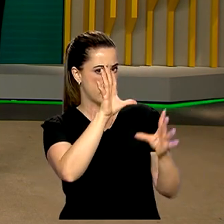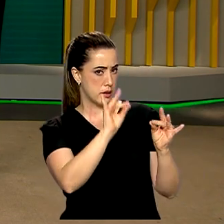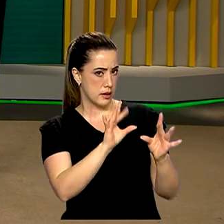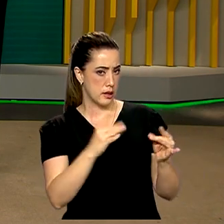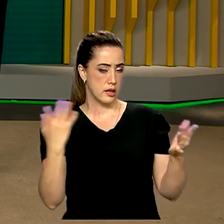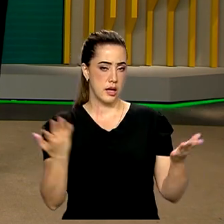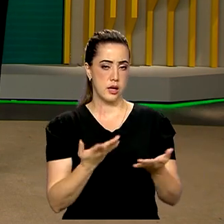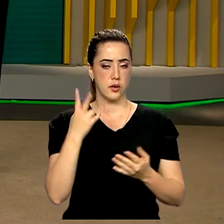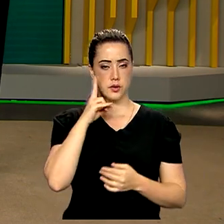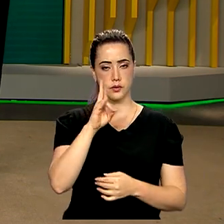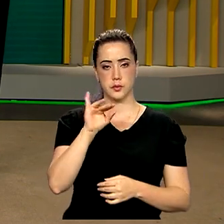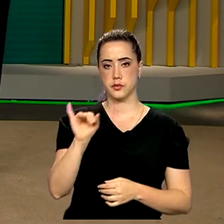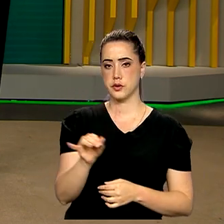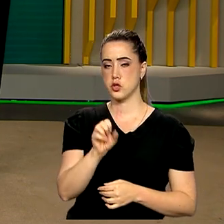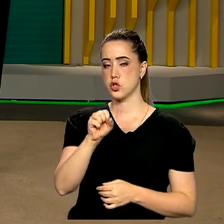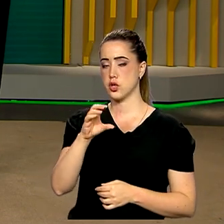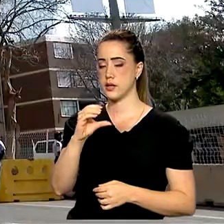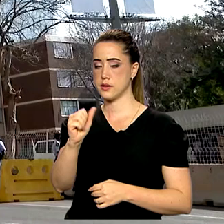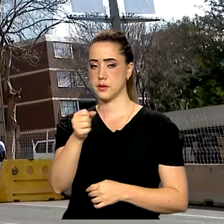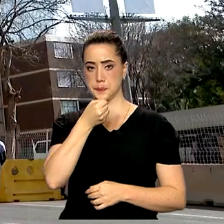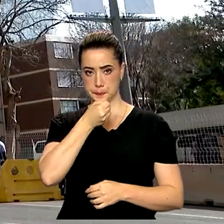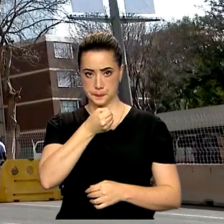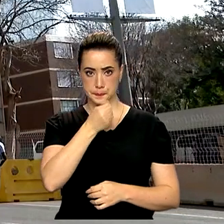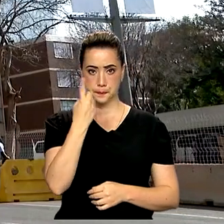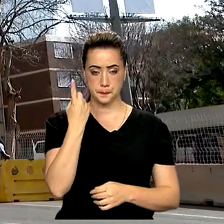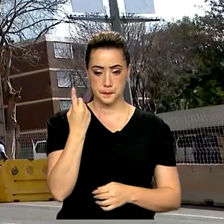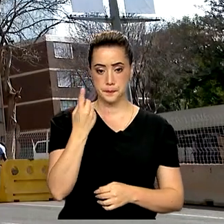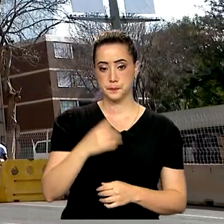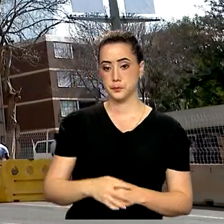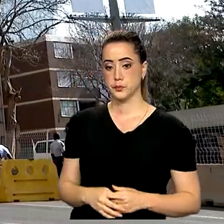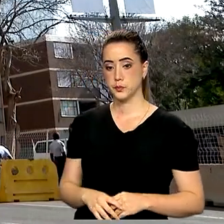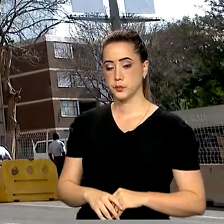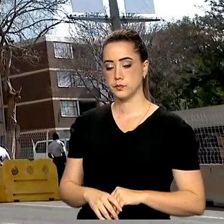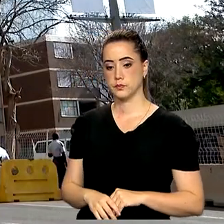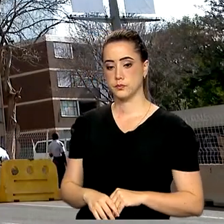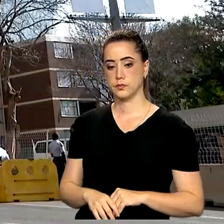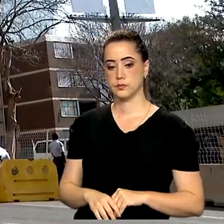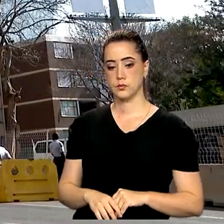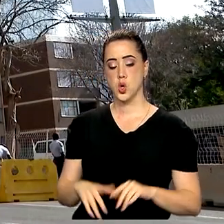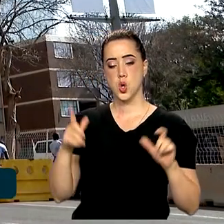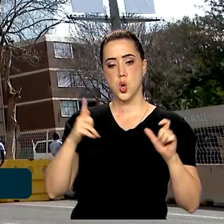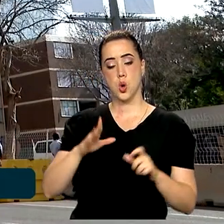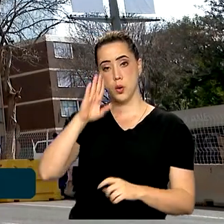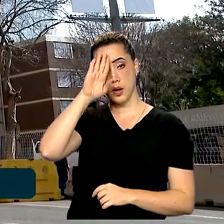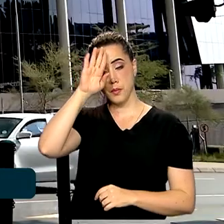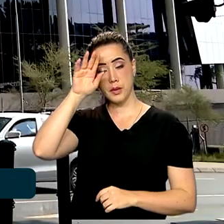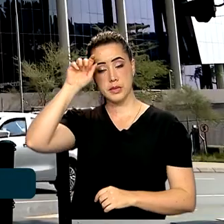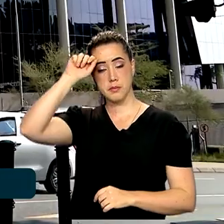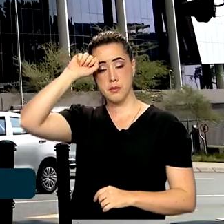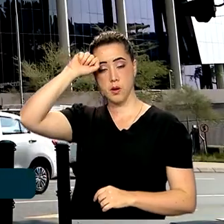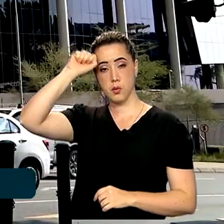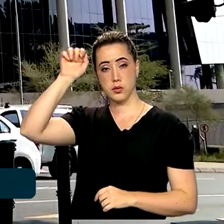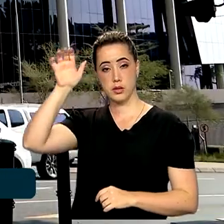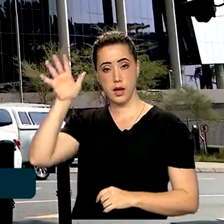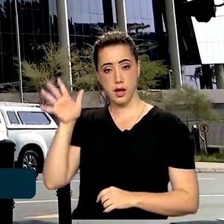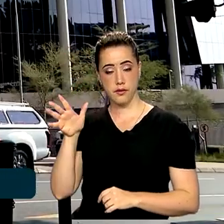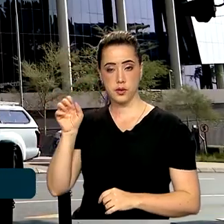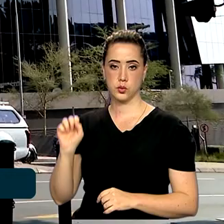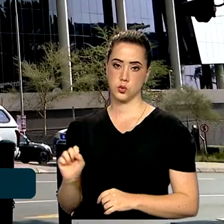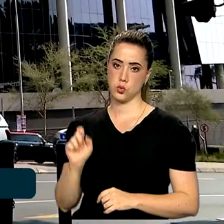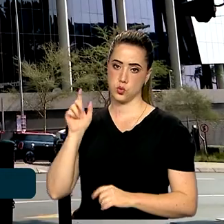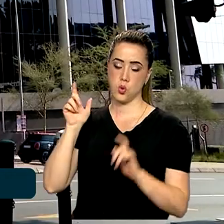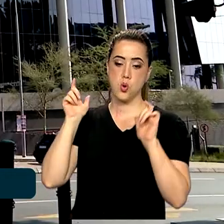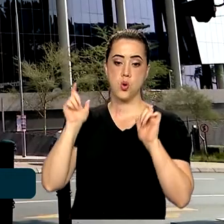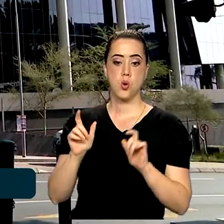reportagem de Jéssica Gonçalves. Considerada o coração financeiro da África do Sul, Joanesburgo é a